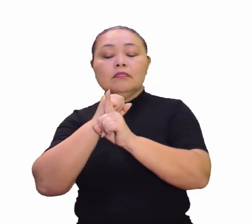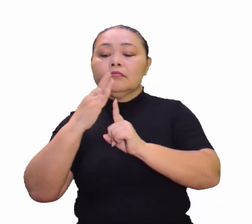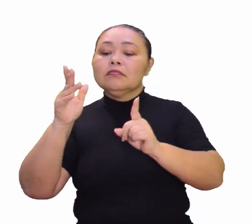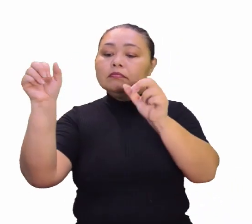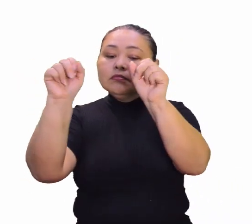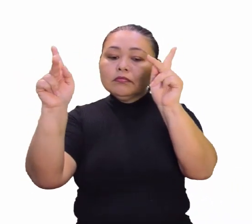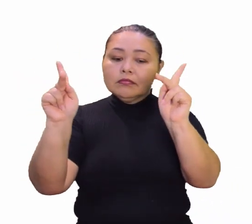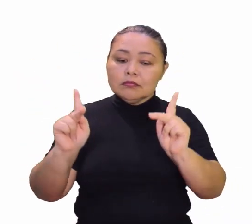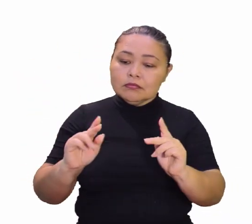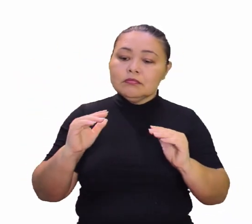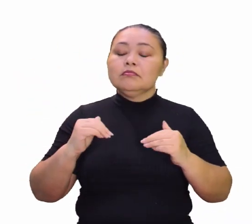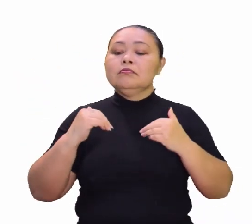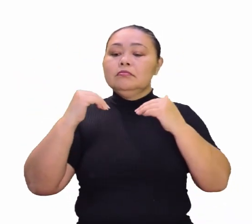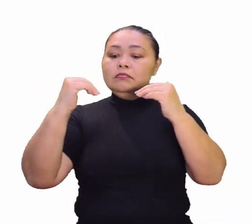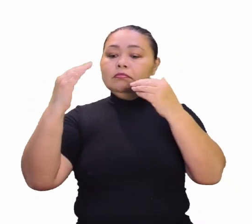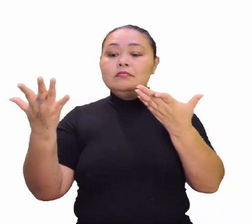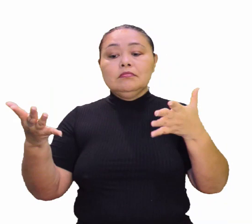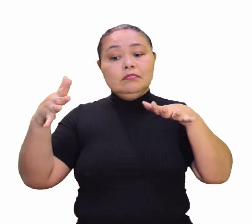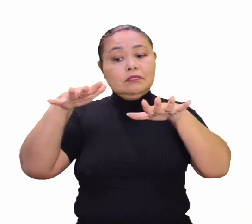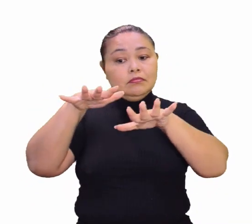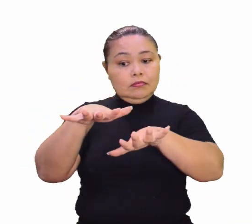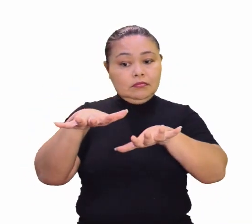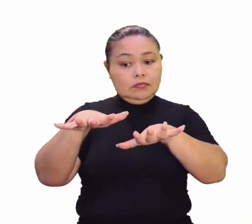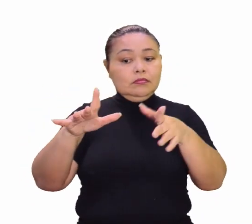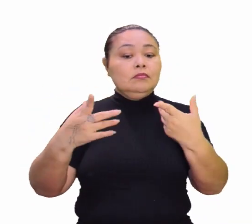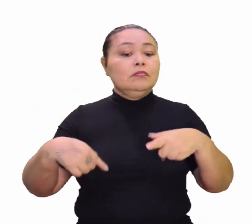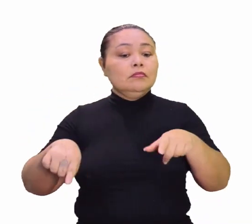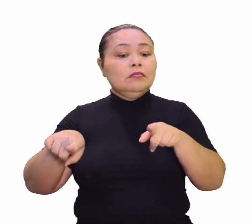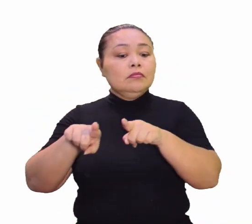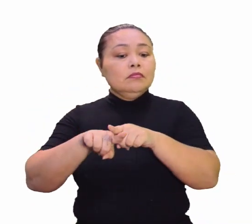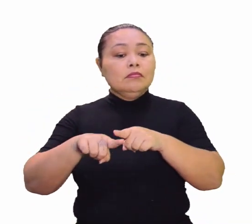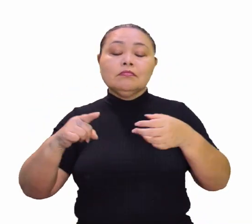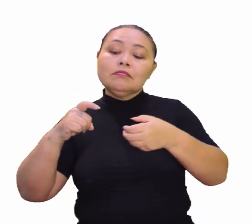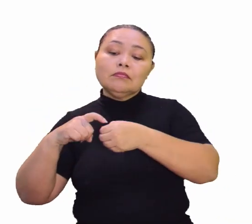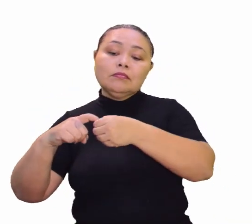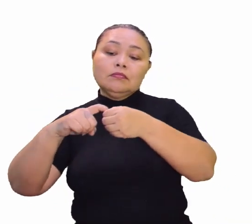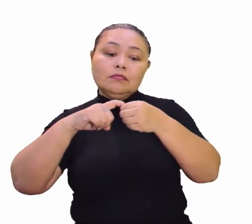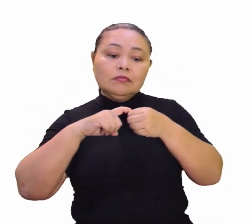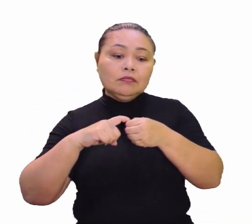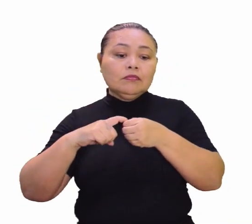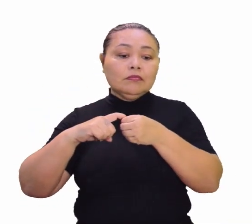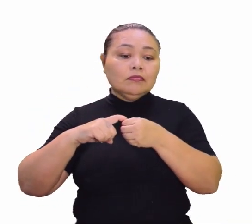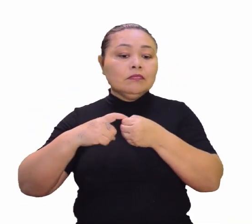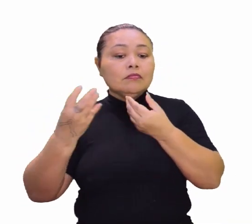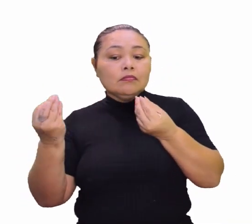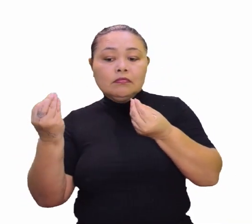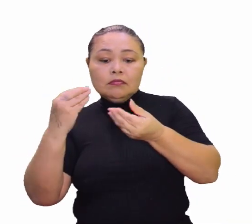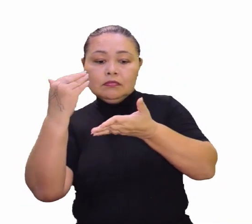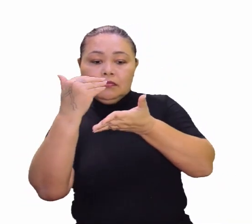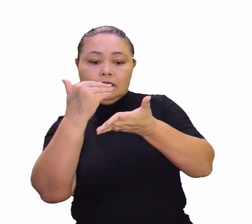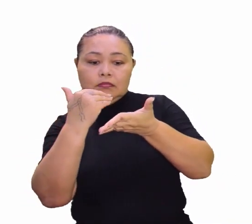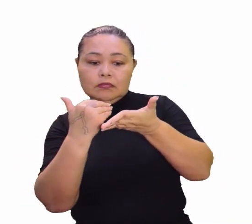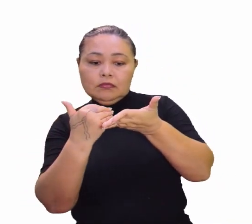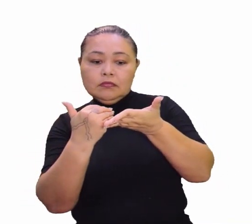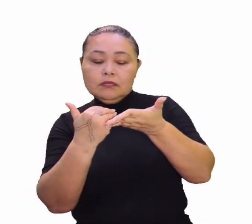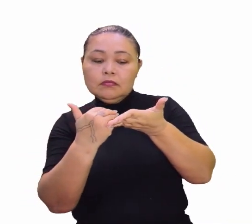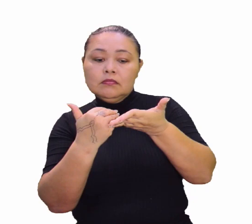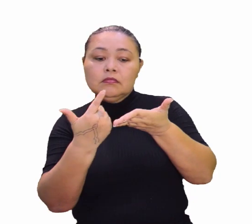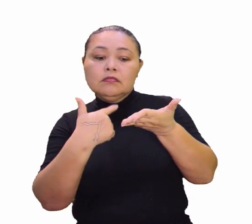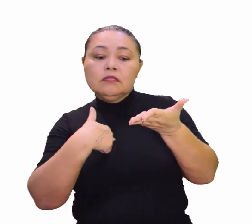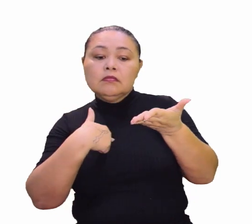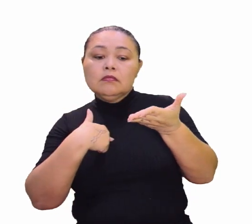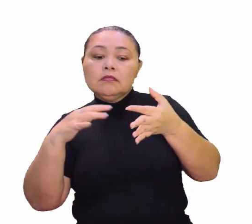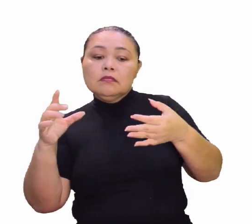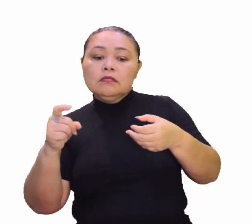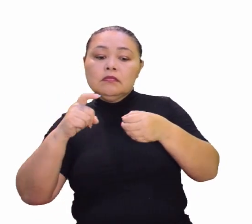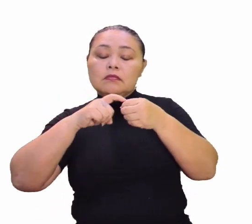pacíficas, justas e inclusivas. P dos parcerias. Muito bem. Implementar a agenda por meio